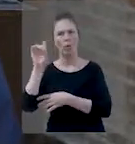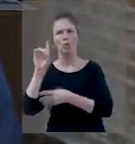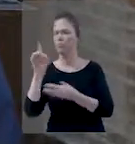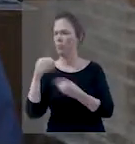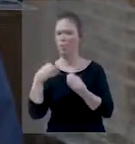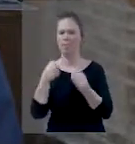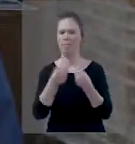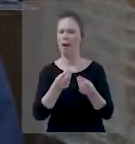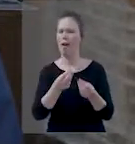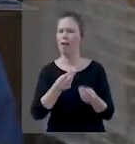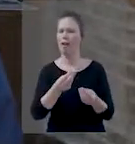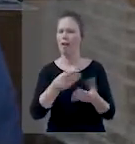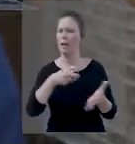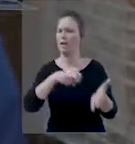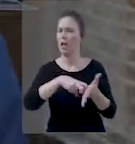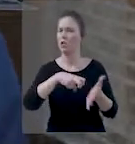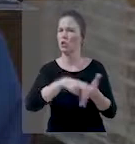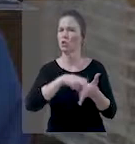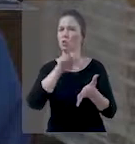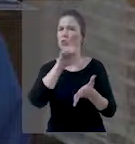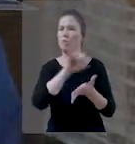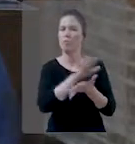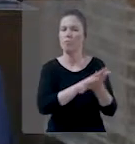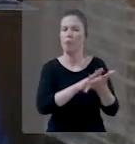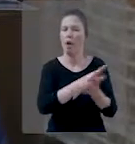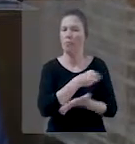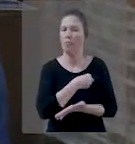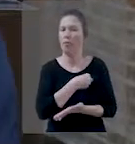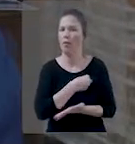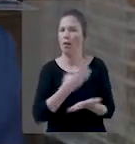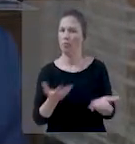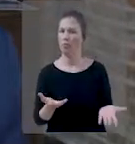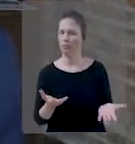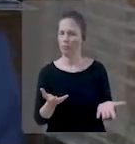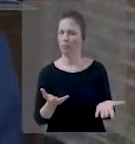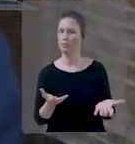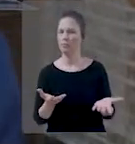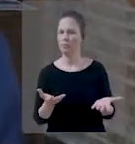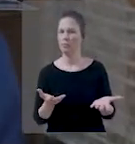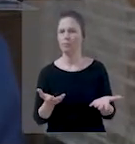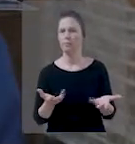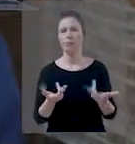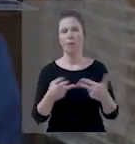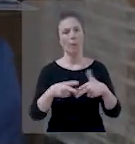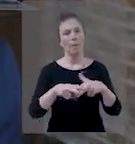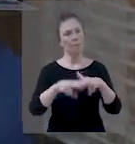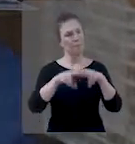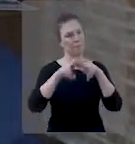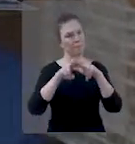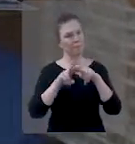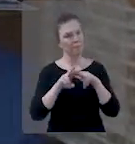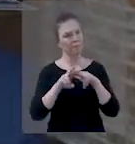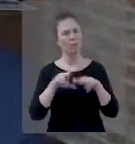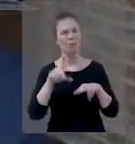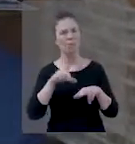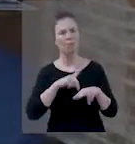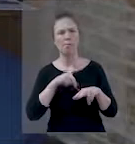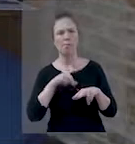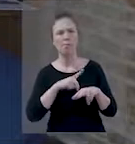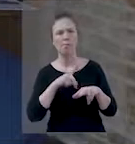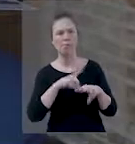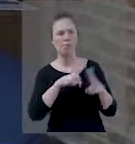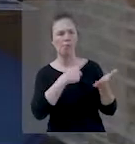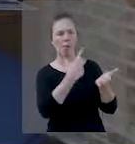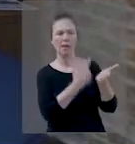castigar alguém que não pecou. Mas, e aí eu vou me valer do livro, do livro A Bíblia